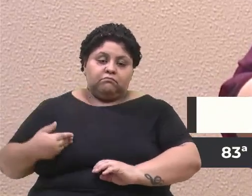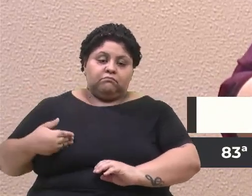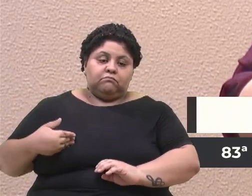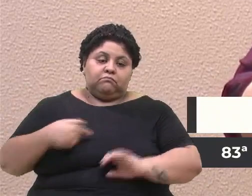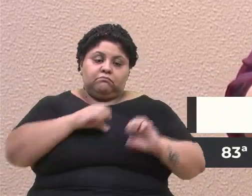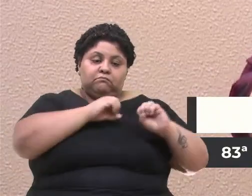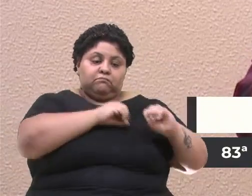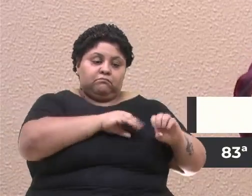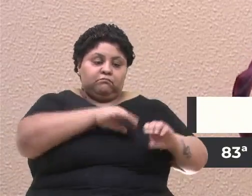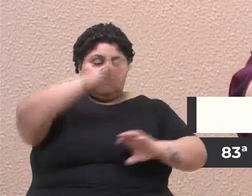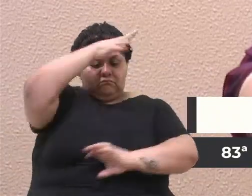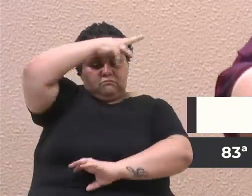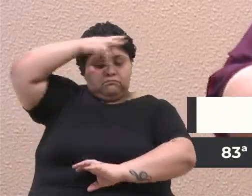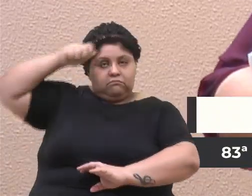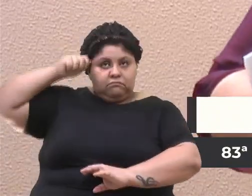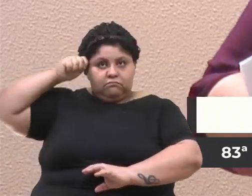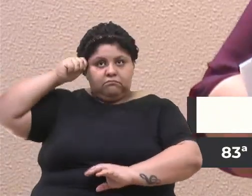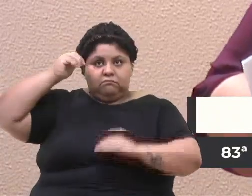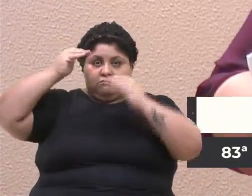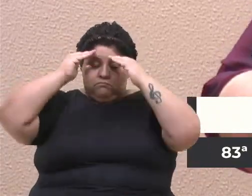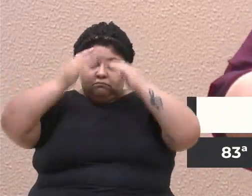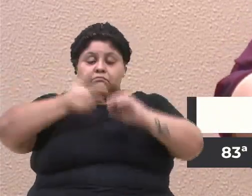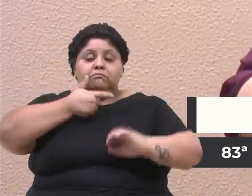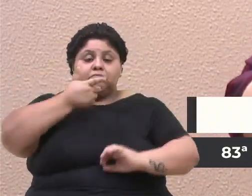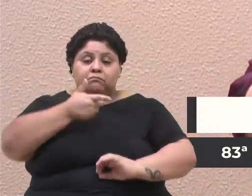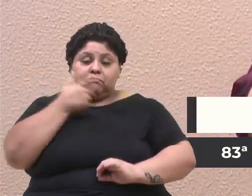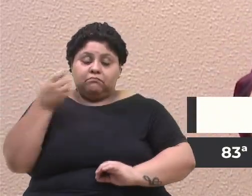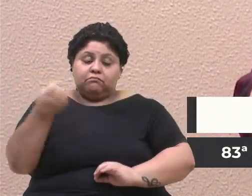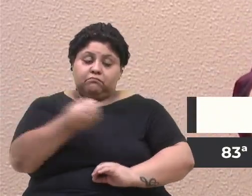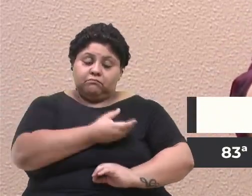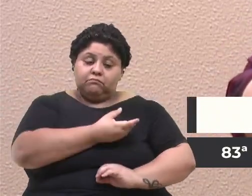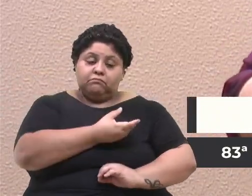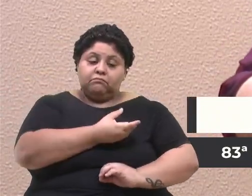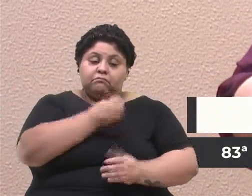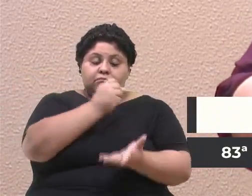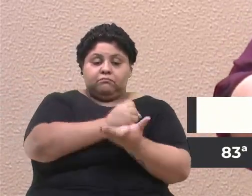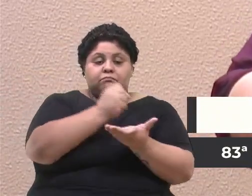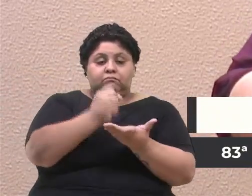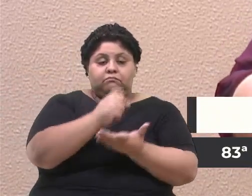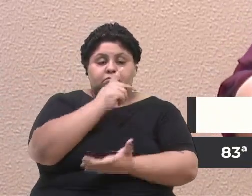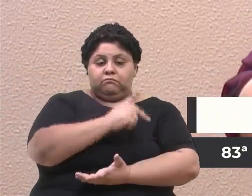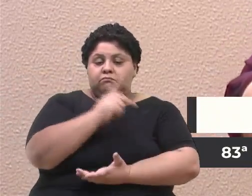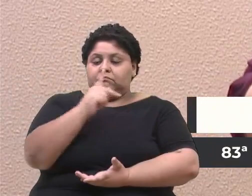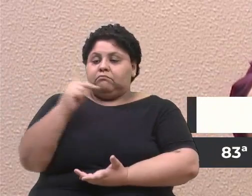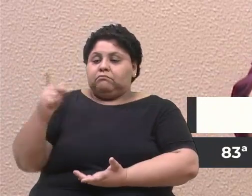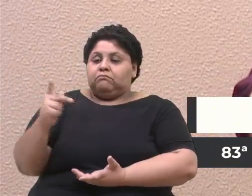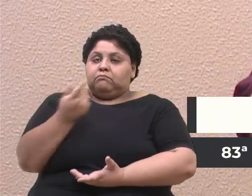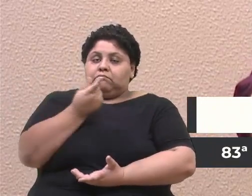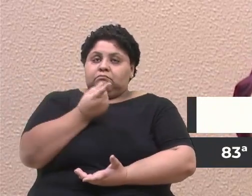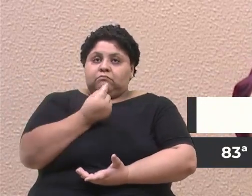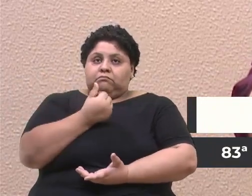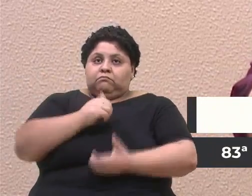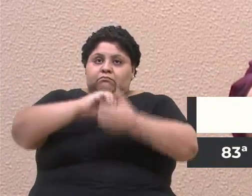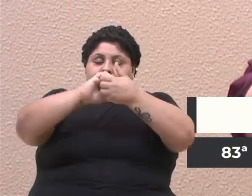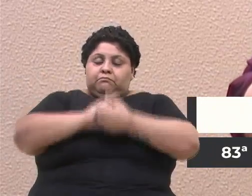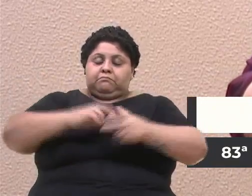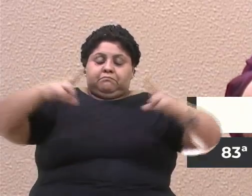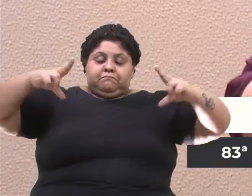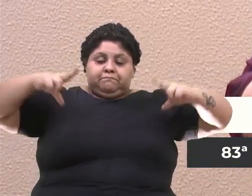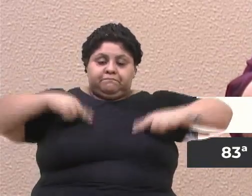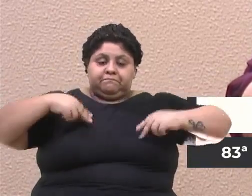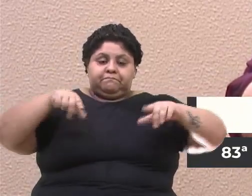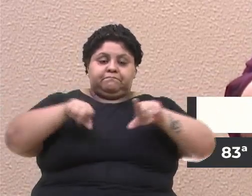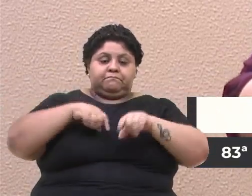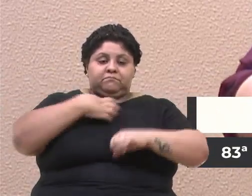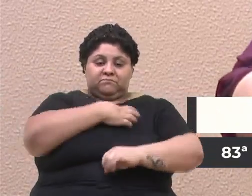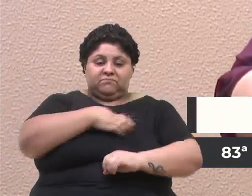Cumpre destacar ainda que no contrato da PPP, a remuneração do parceiro privado se dará de forma proporcional